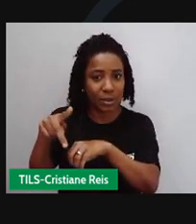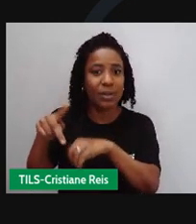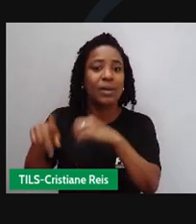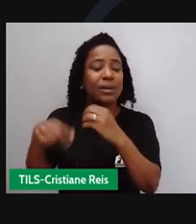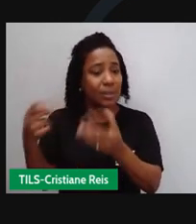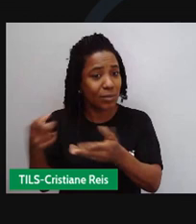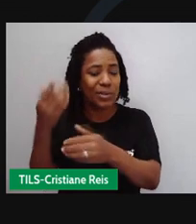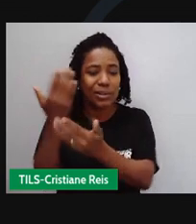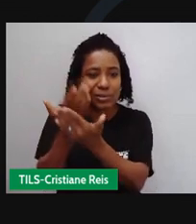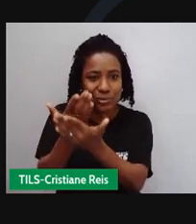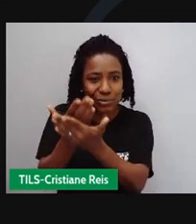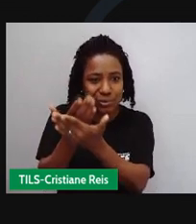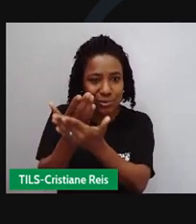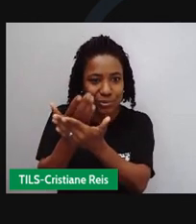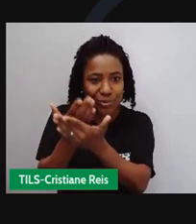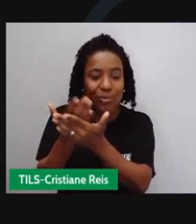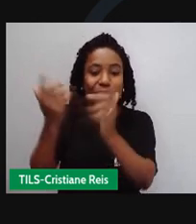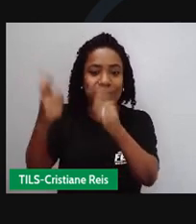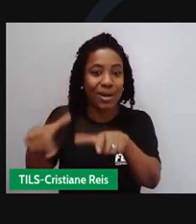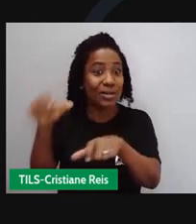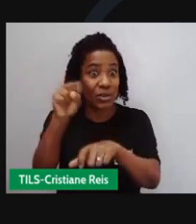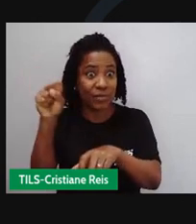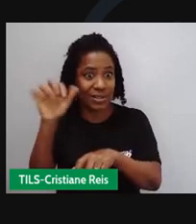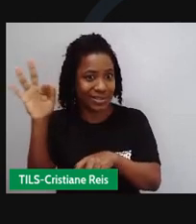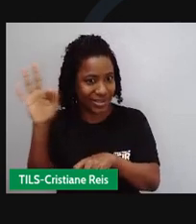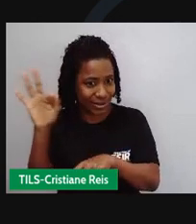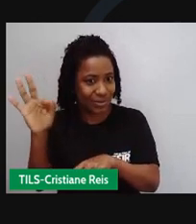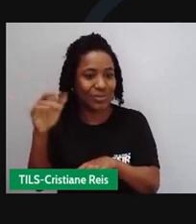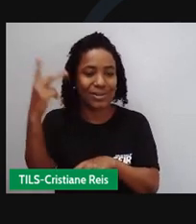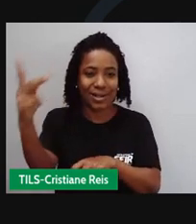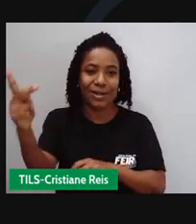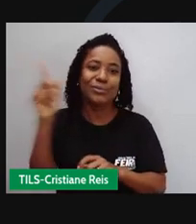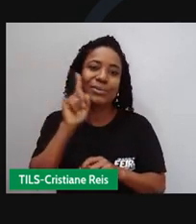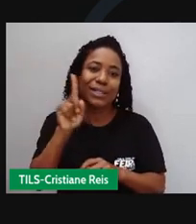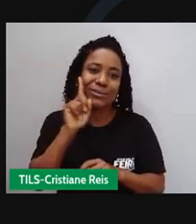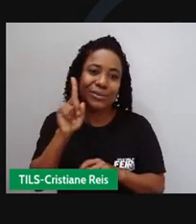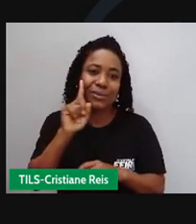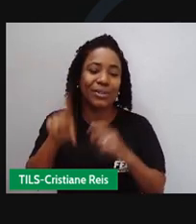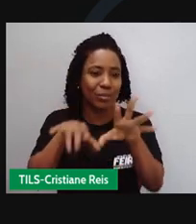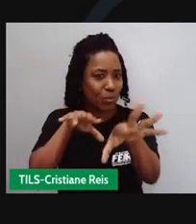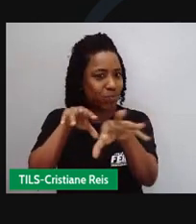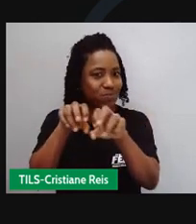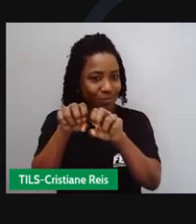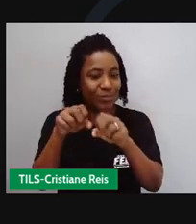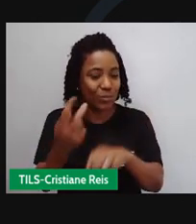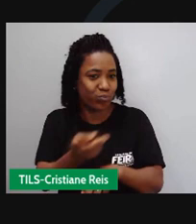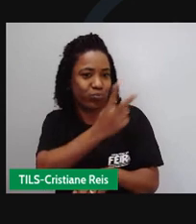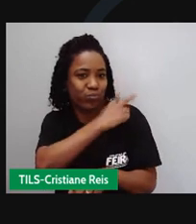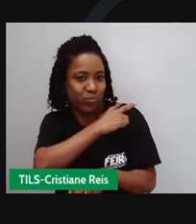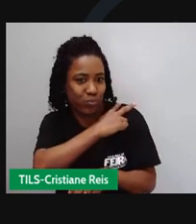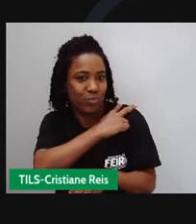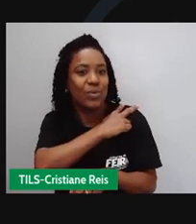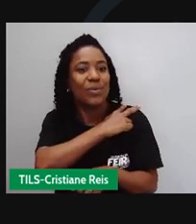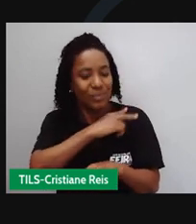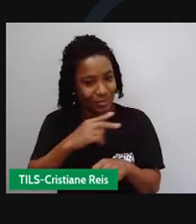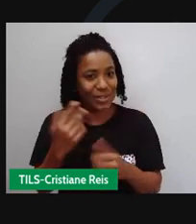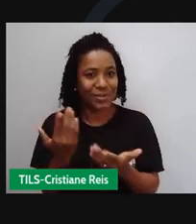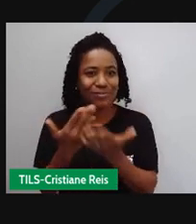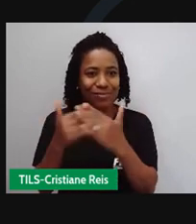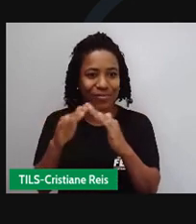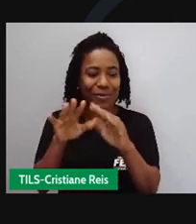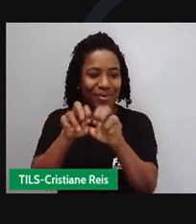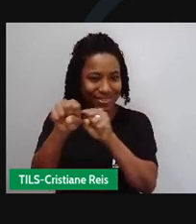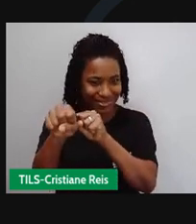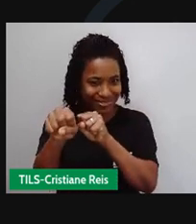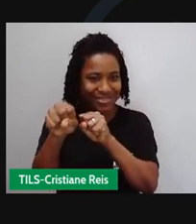do primário em São Francisco e Los Angeles e concluiu o secundário na Rousseau High School de Washington. Aos 14